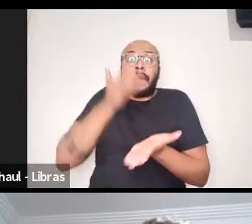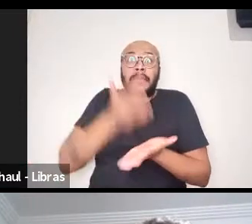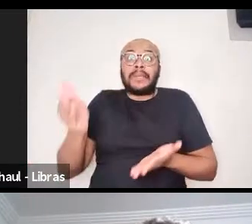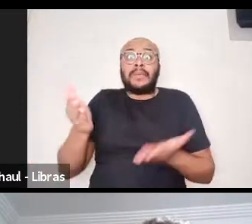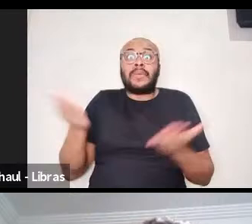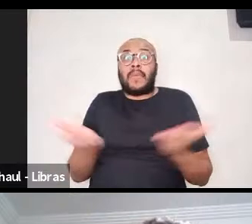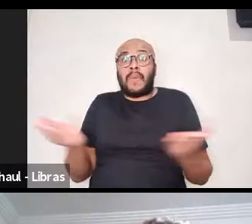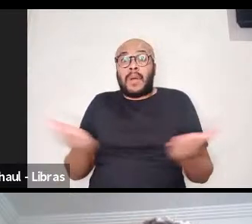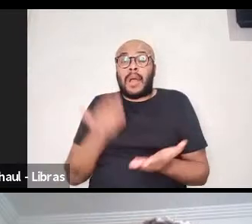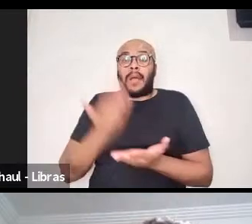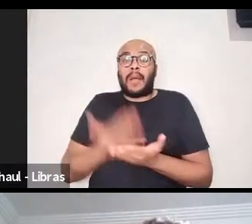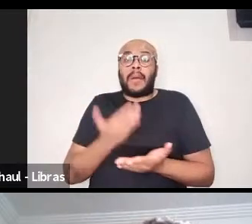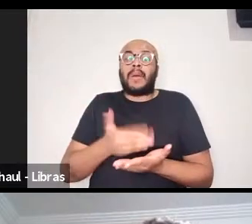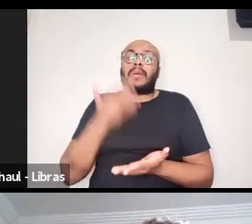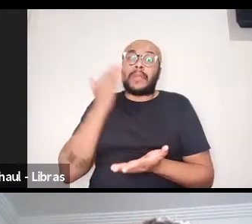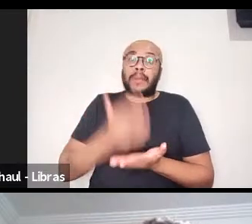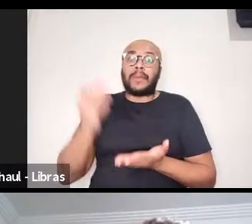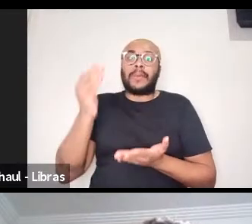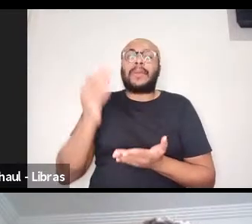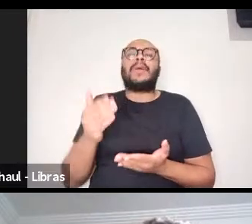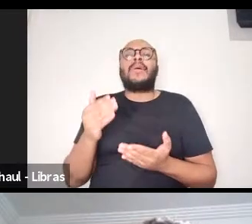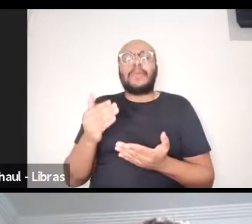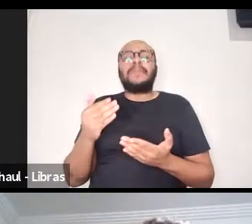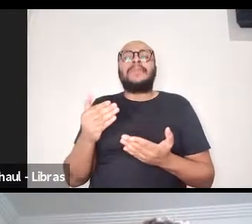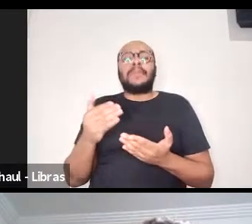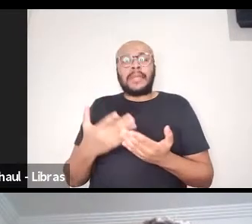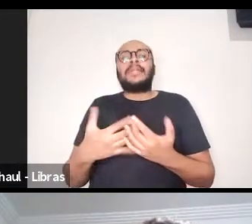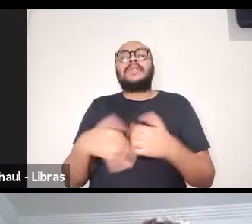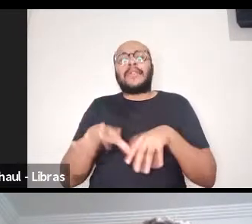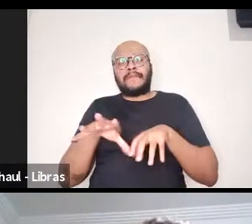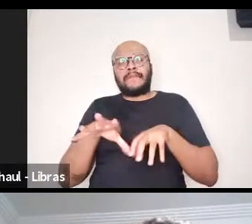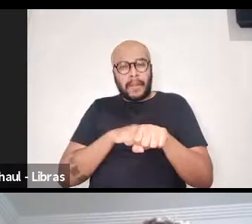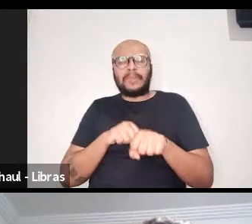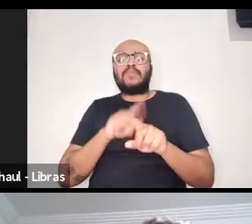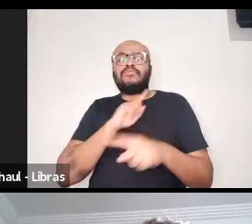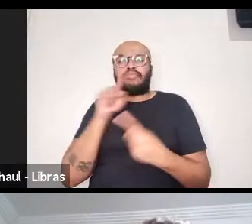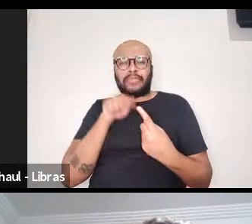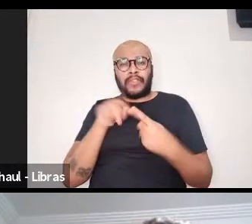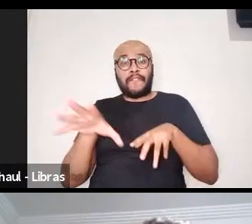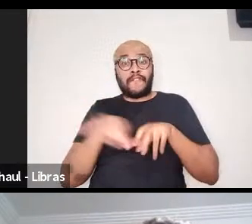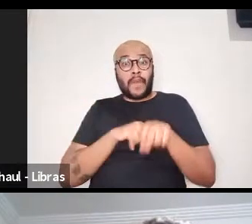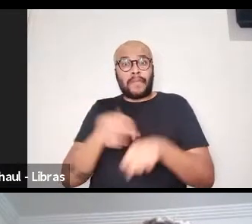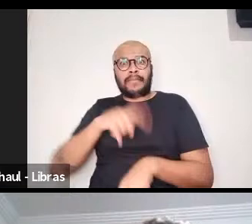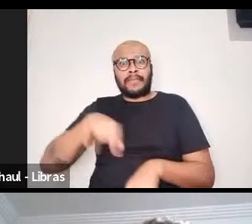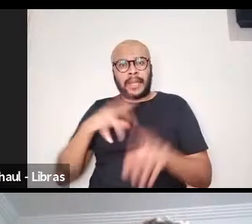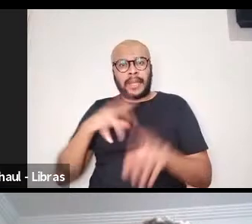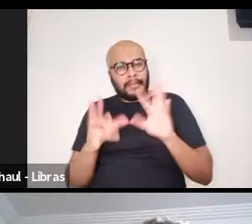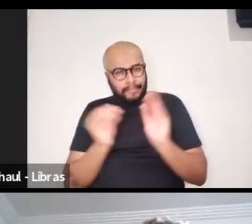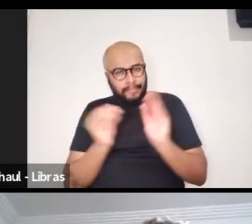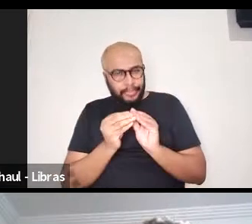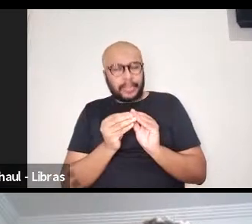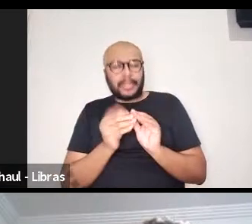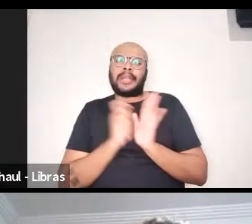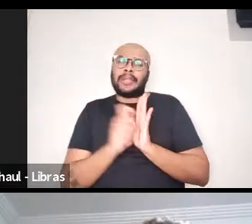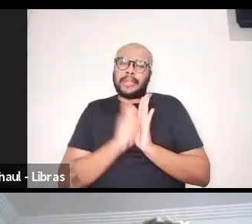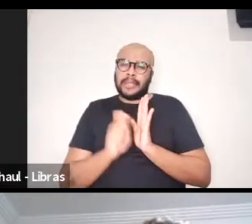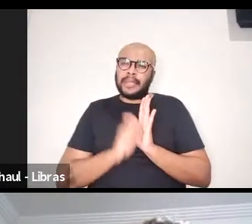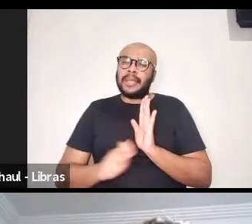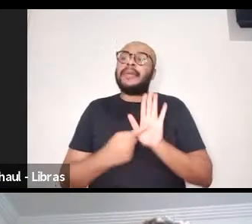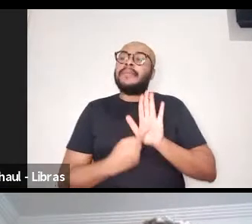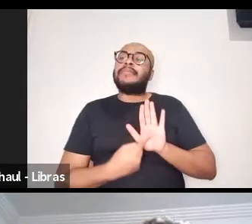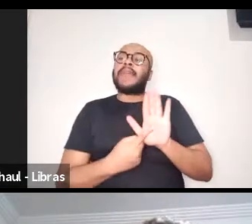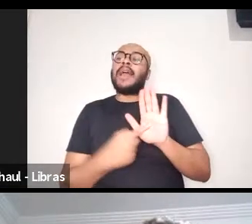sentido formativo, então, acho que é muito importante a gente pensar em trazer informações,